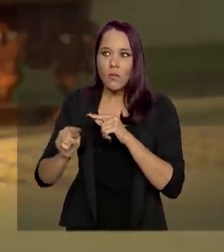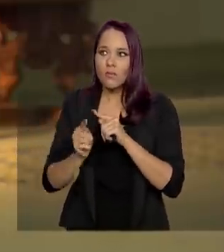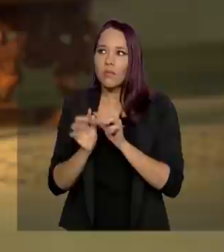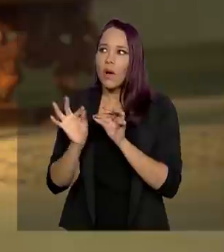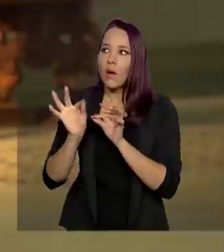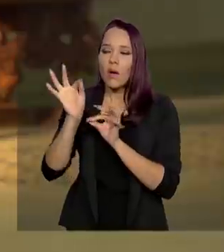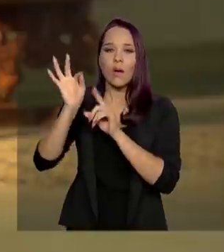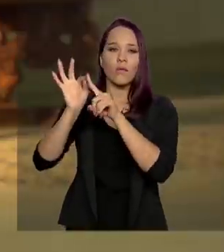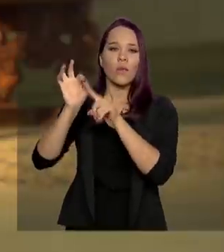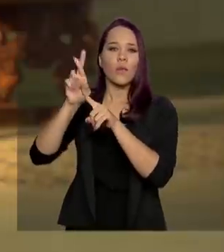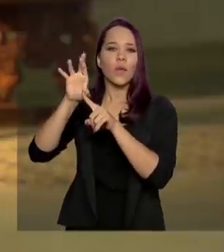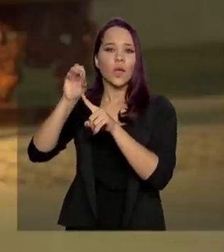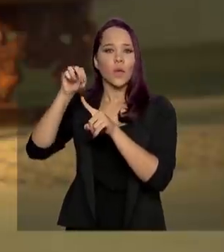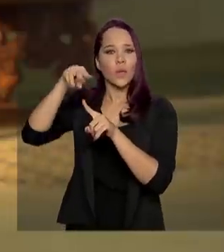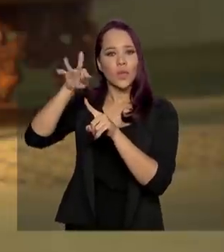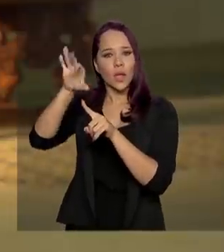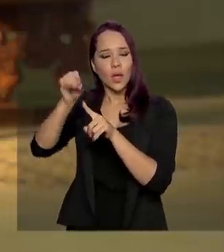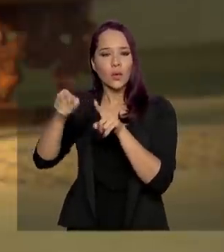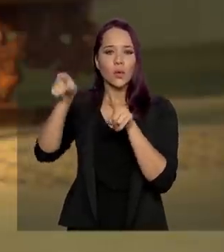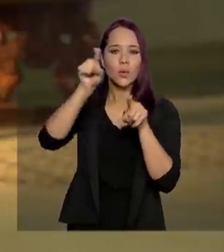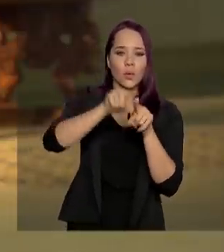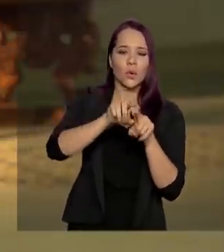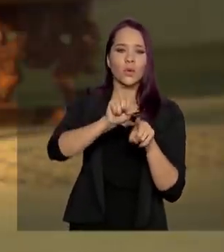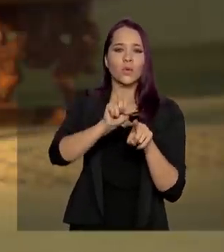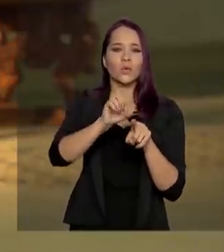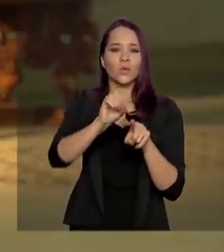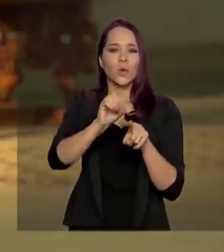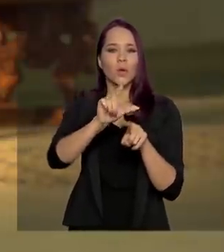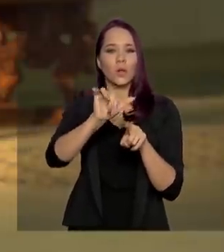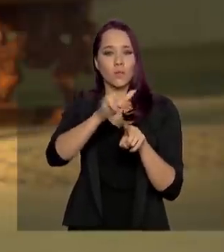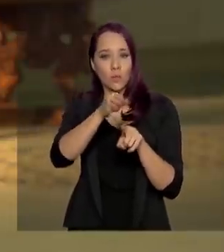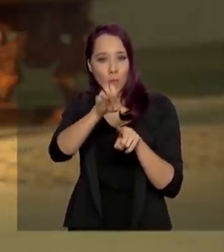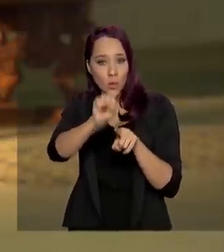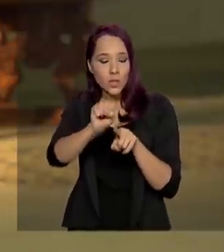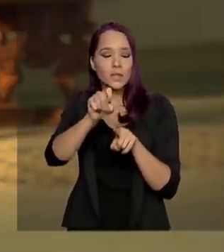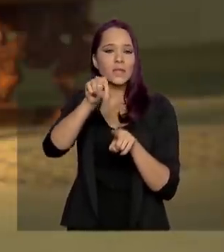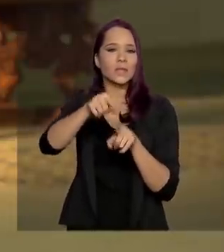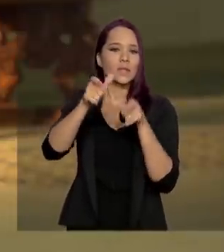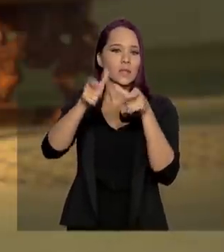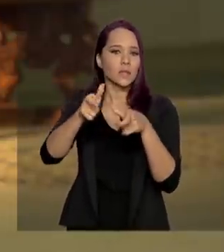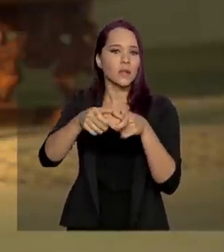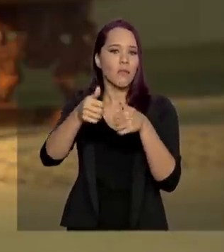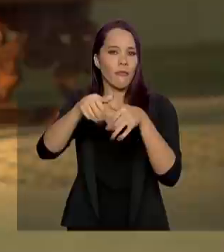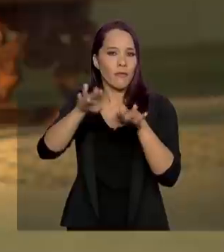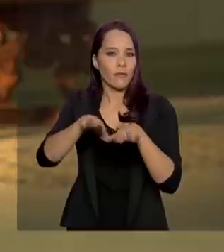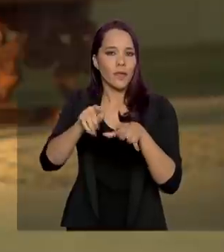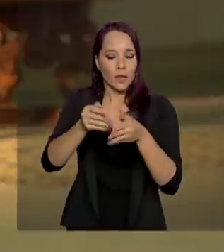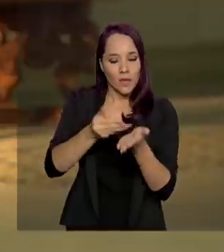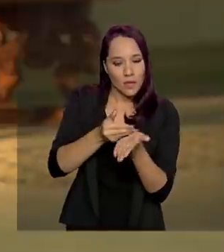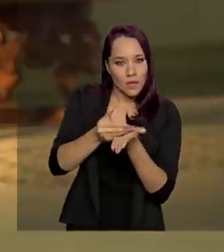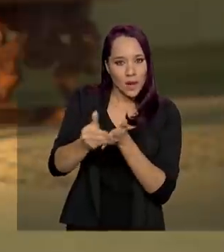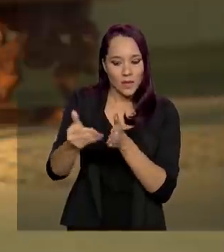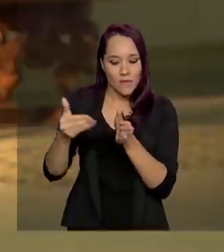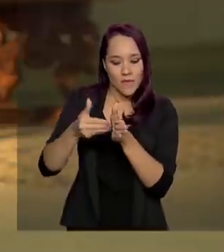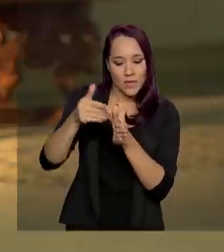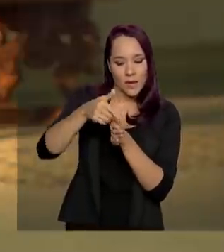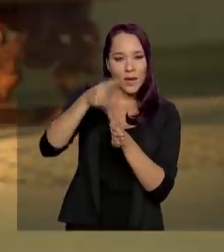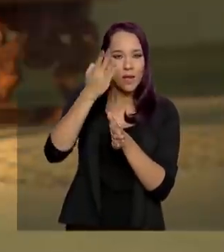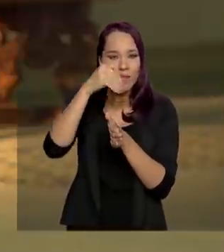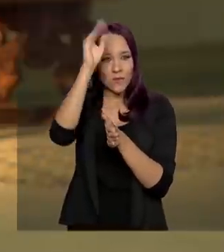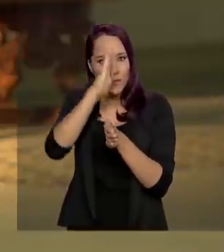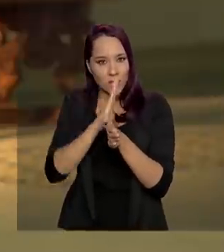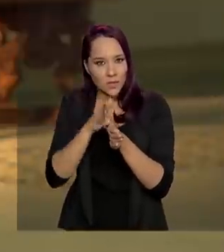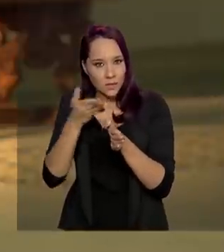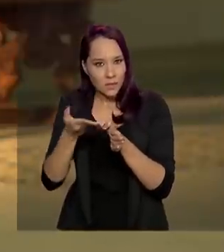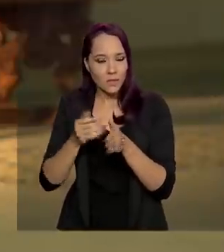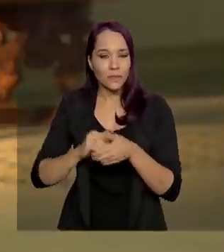Negro, foi para o Alto Solimões, que o nome é Alto, porque já fica ali na entrada da fronteira do Brasil, do Rio Negro, do Rio